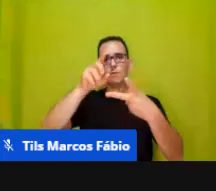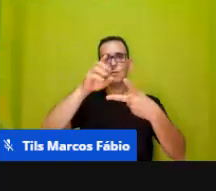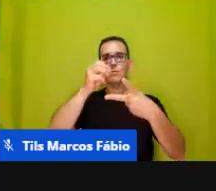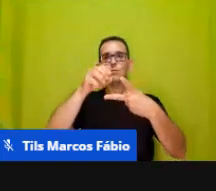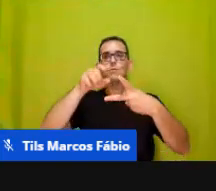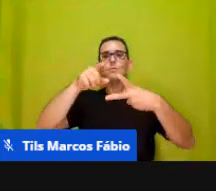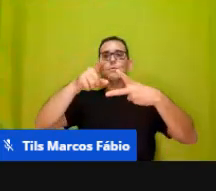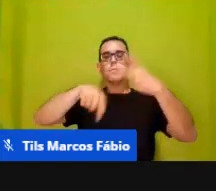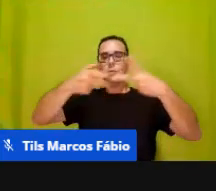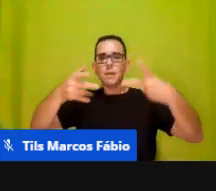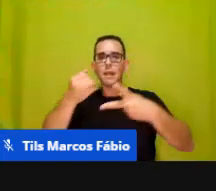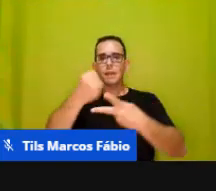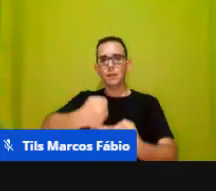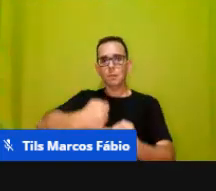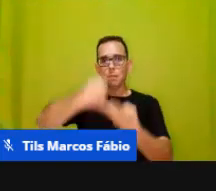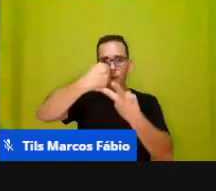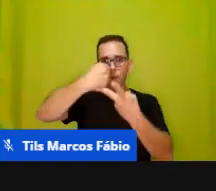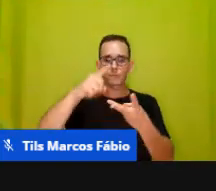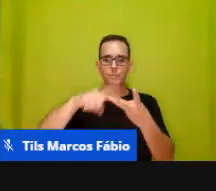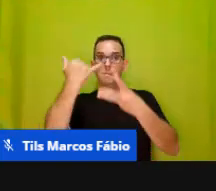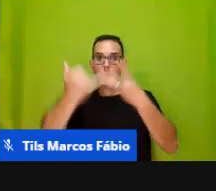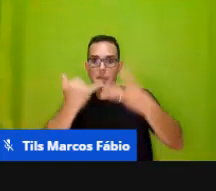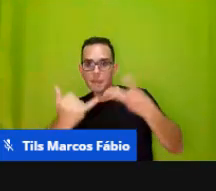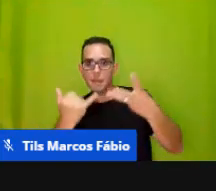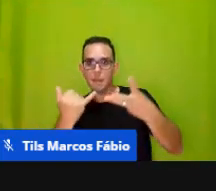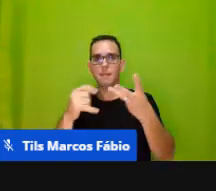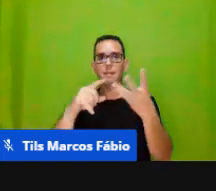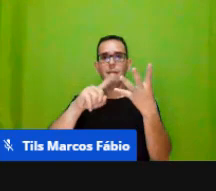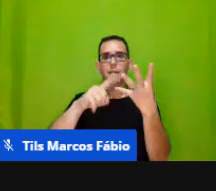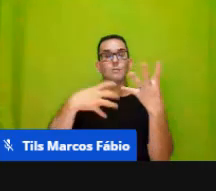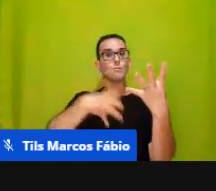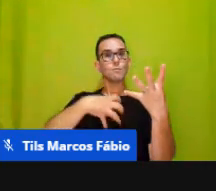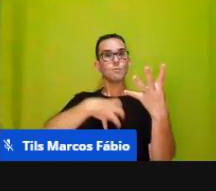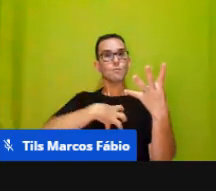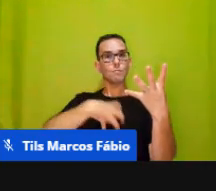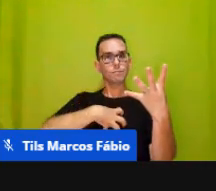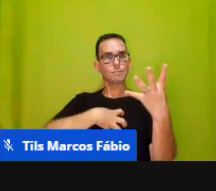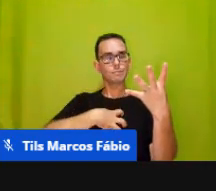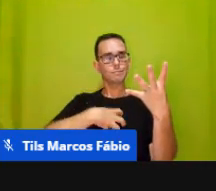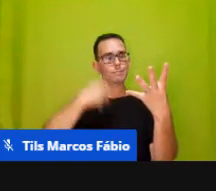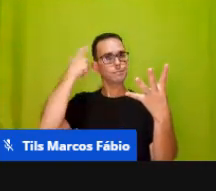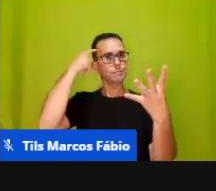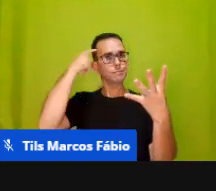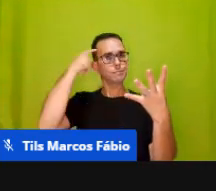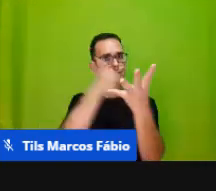ter na sua sala de aula, brincadeiras e situações e problemas. Próximo.